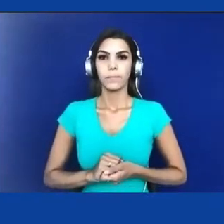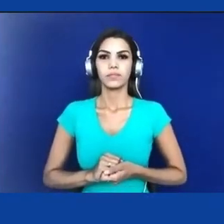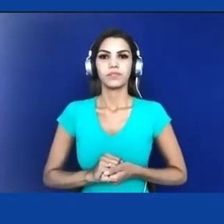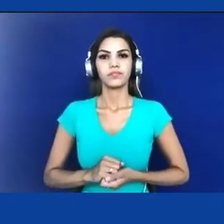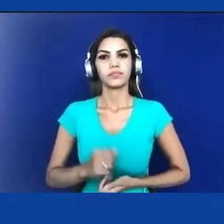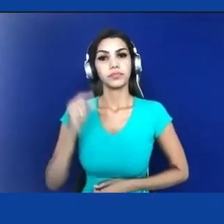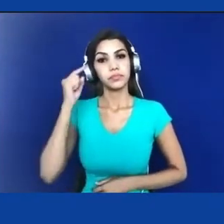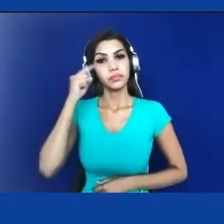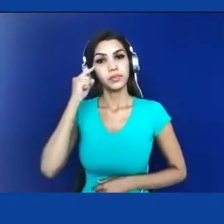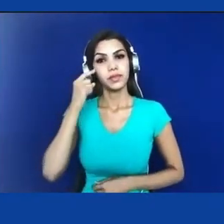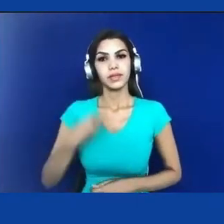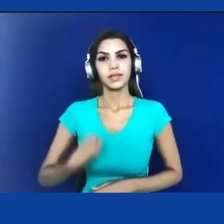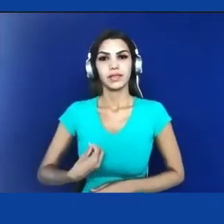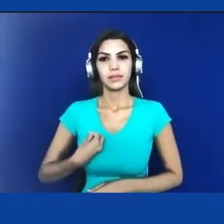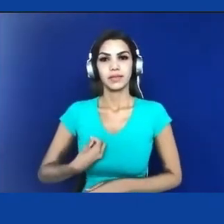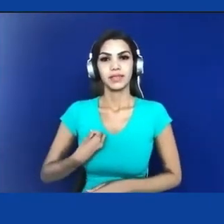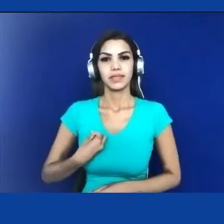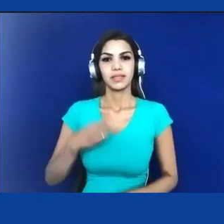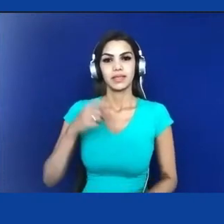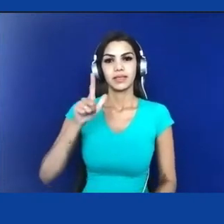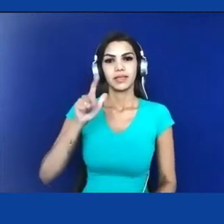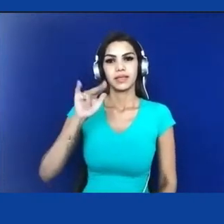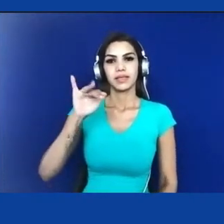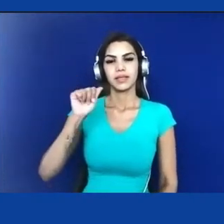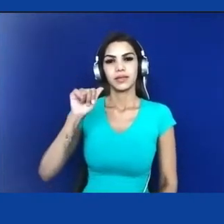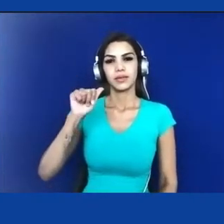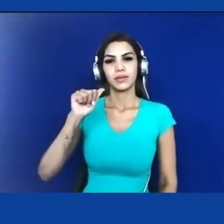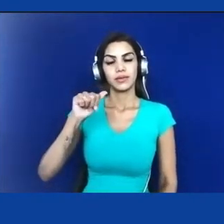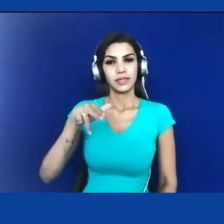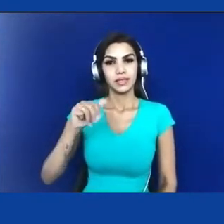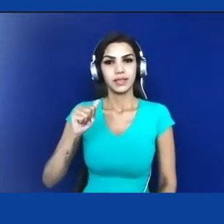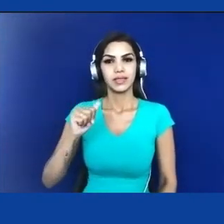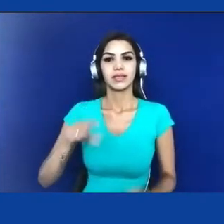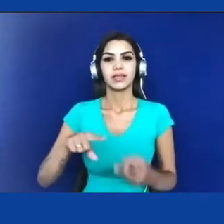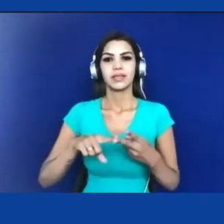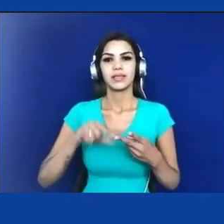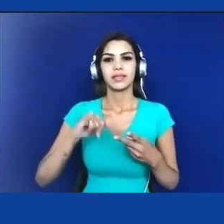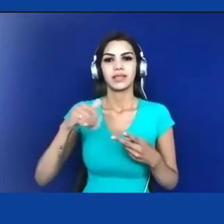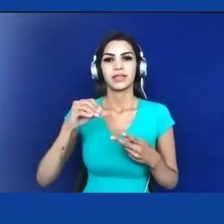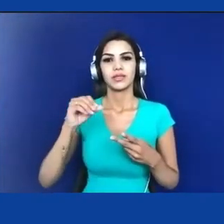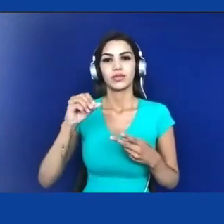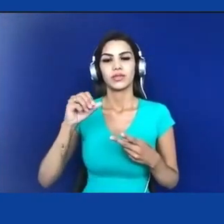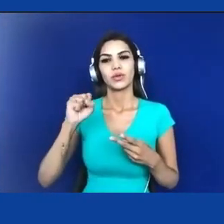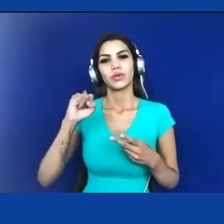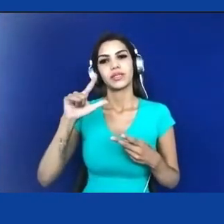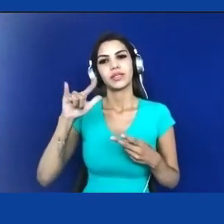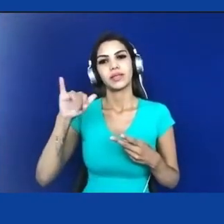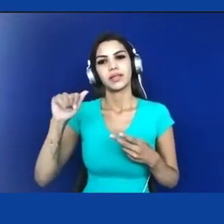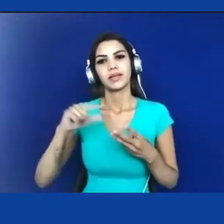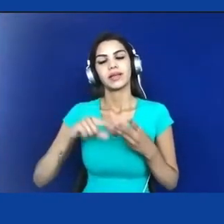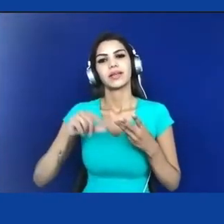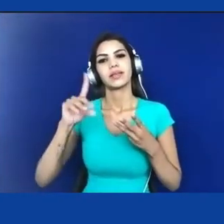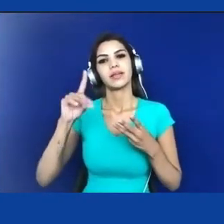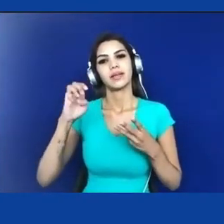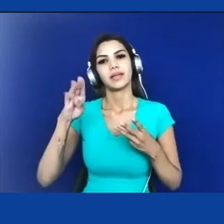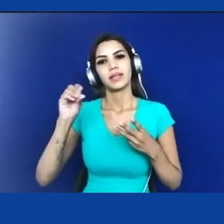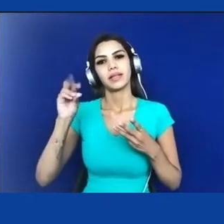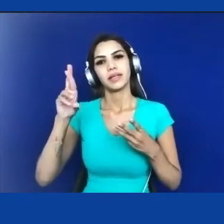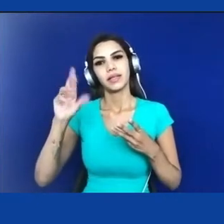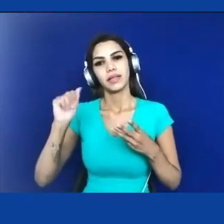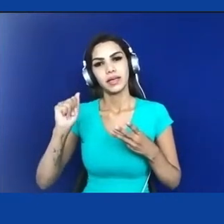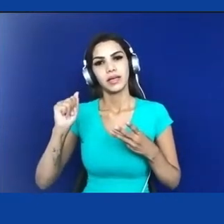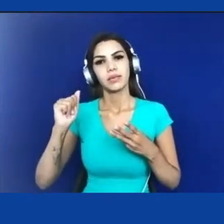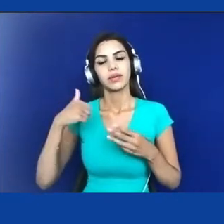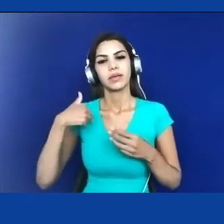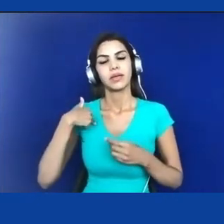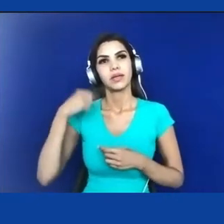Luciana, de Josileia e potencialmente da Débora também, eu resolvi me circunscrever aqui à arena ambiental e